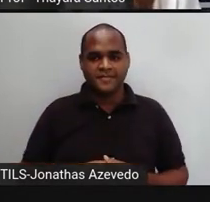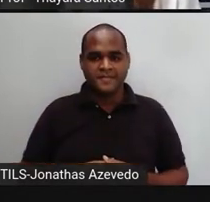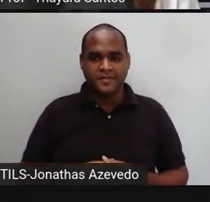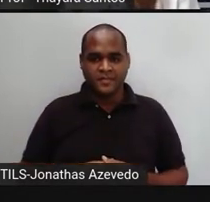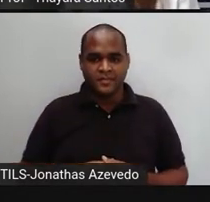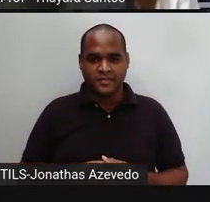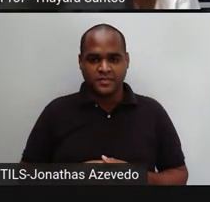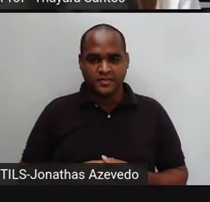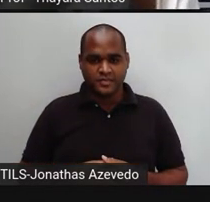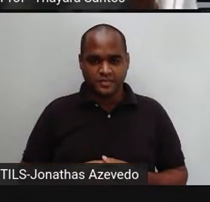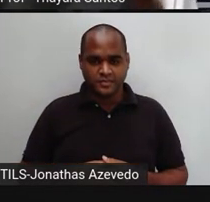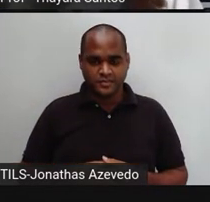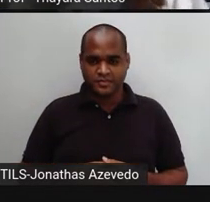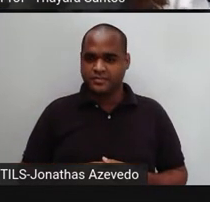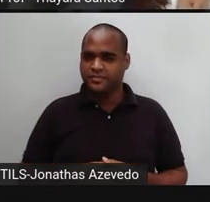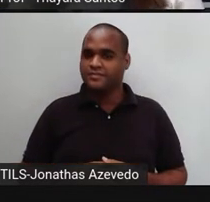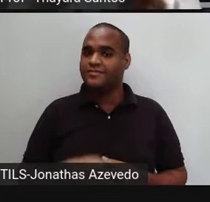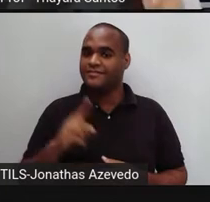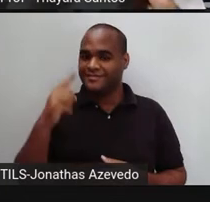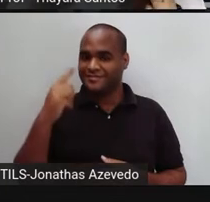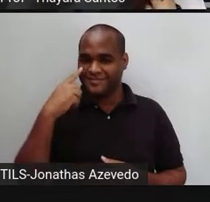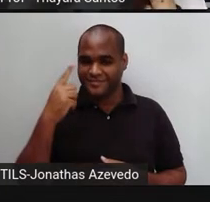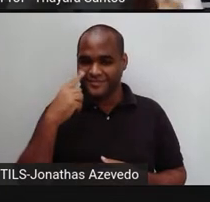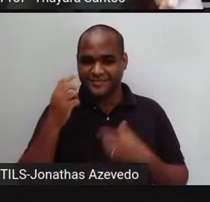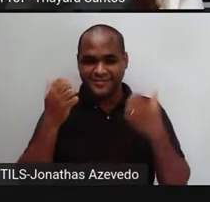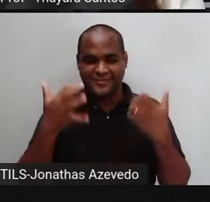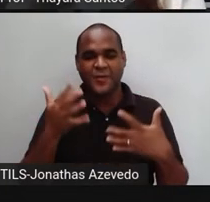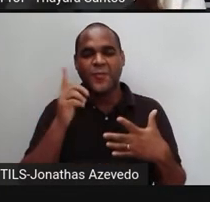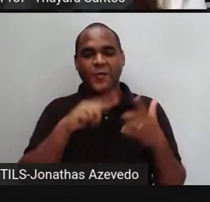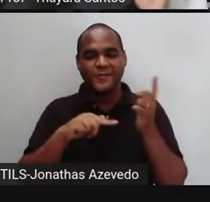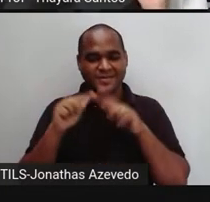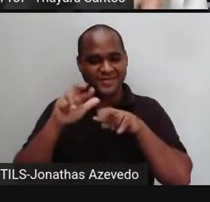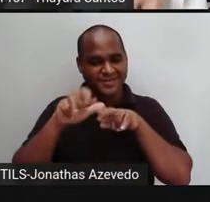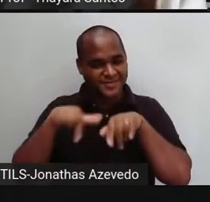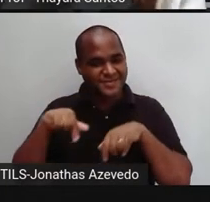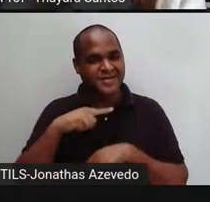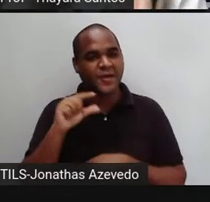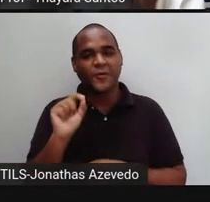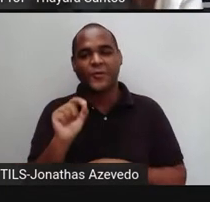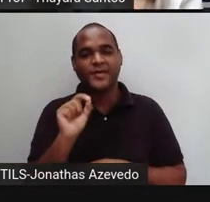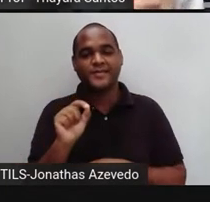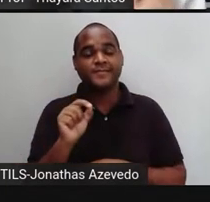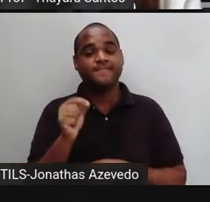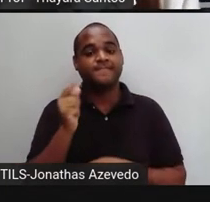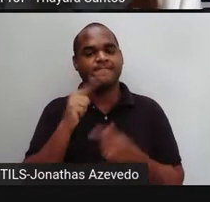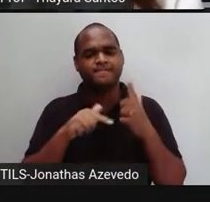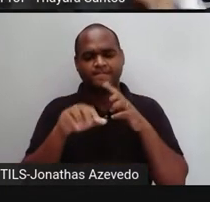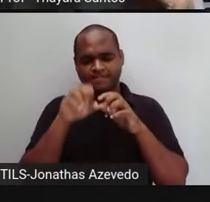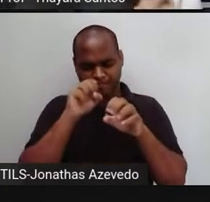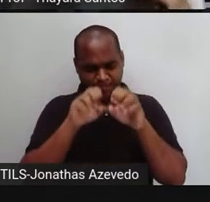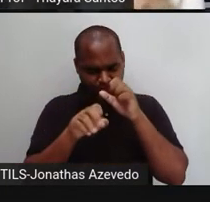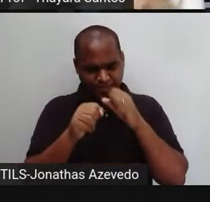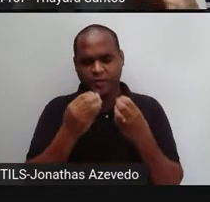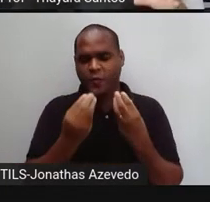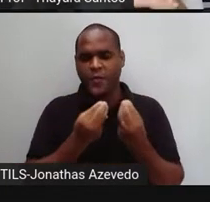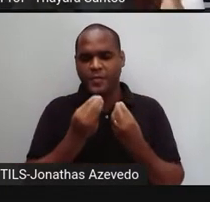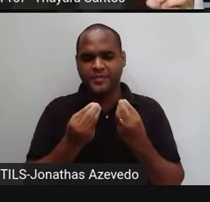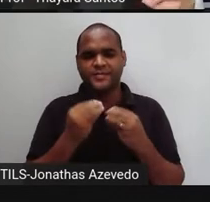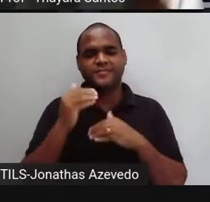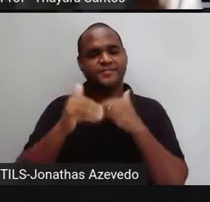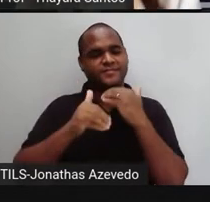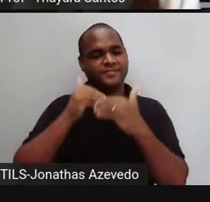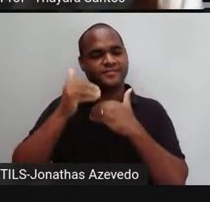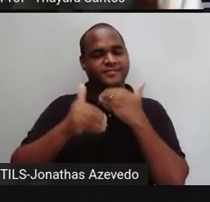Agora, eu trouxe essa animação pra gente conseguir ver como é que a gente respira, como é que esse processo todo